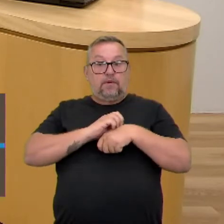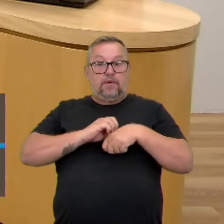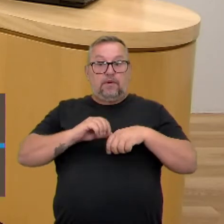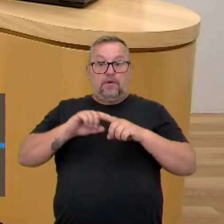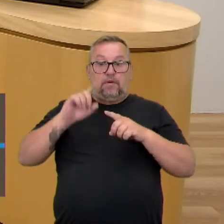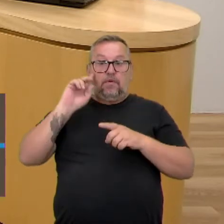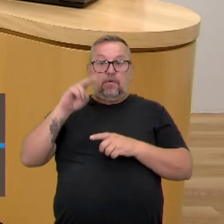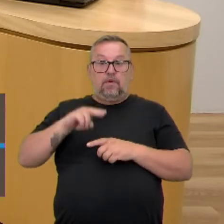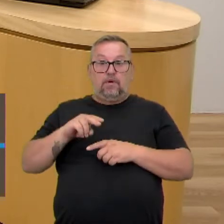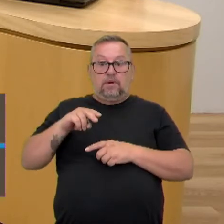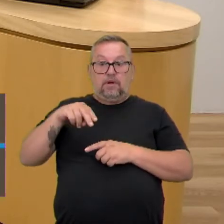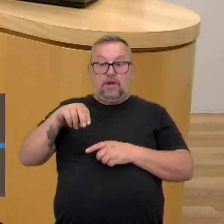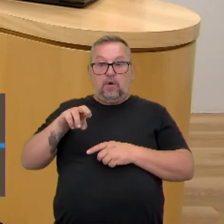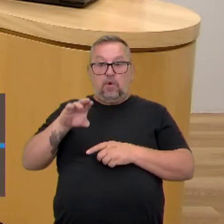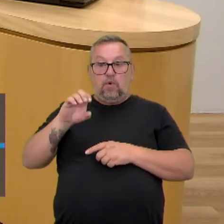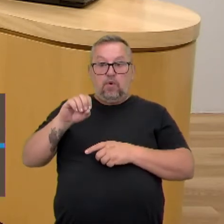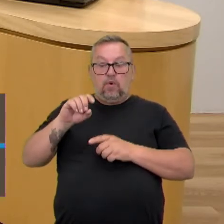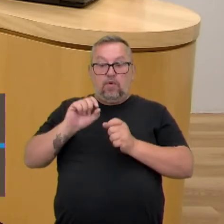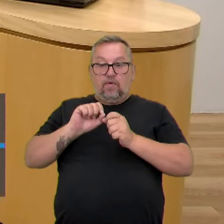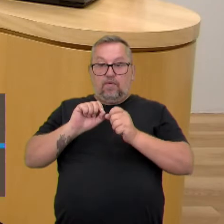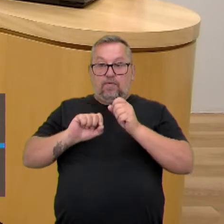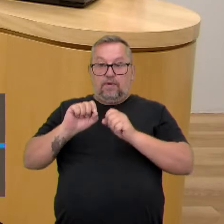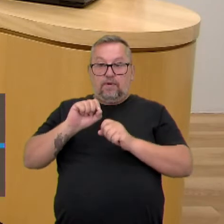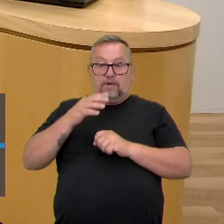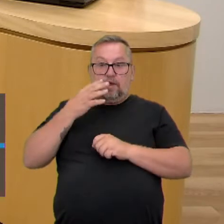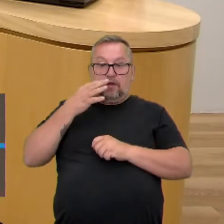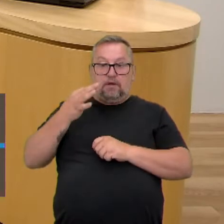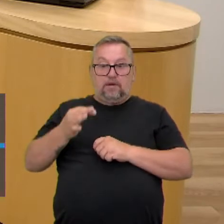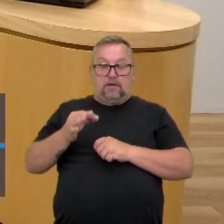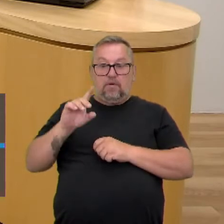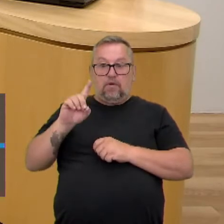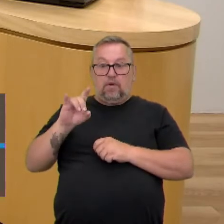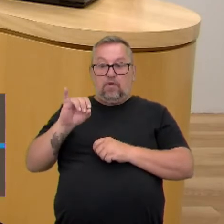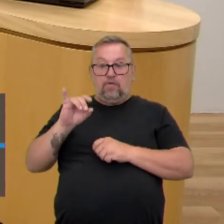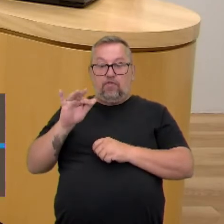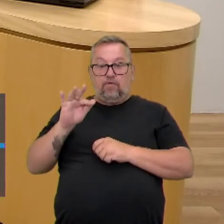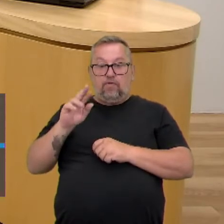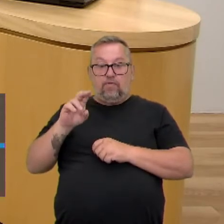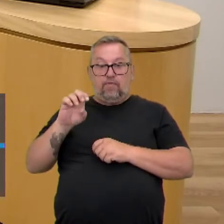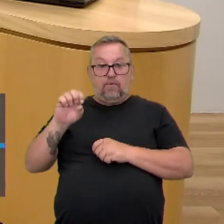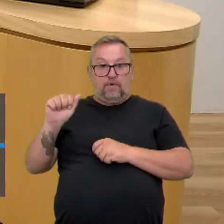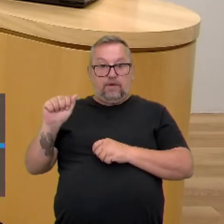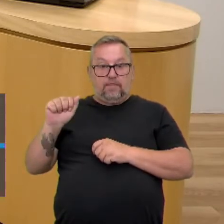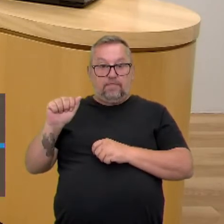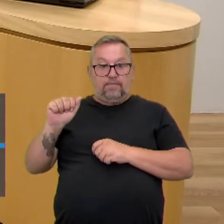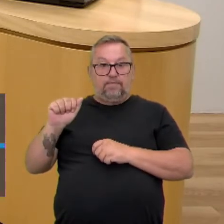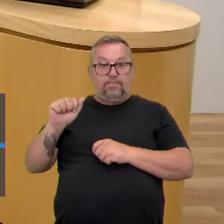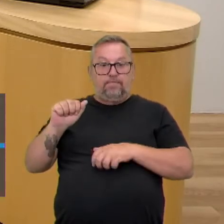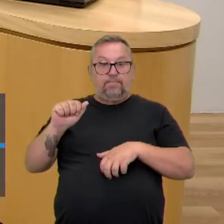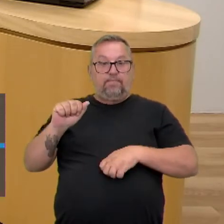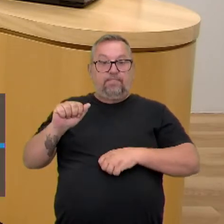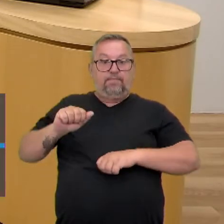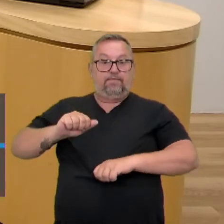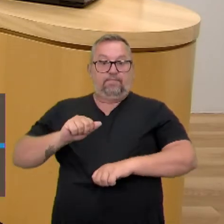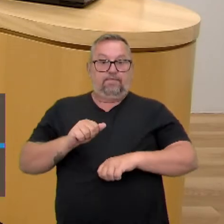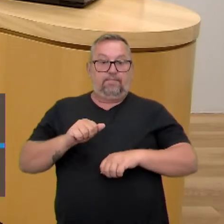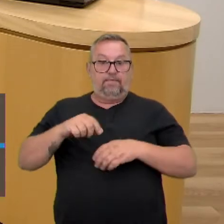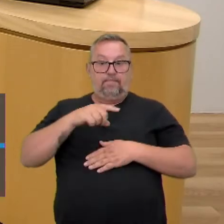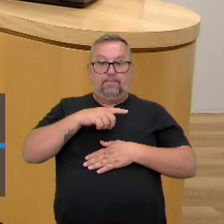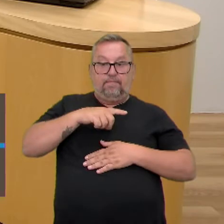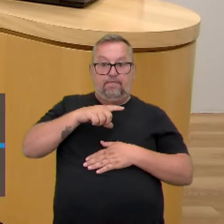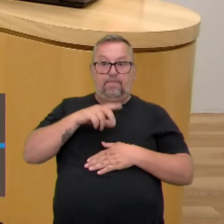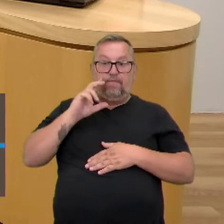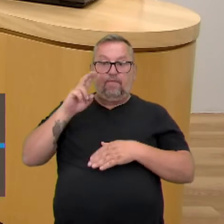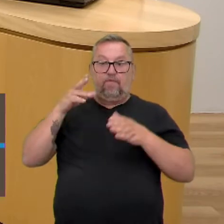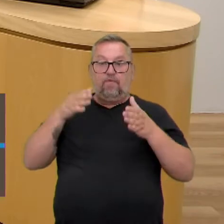os neurologistas hoje chamam de atenção difusa. Atenção difusa, olha que legal! Isso aí eu não sabia, tô sabendo agora. A gente tem a atenção